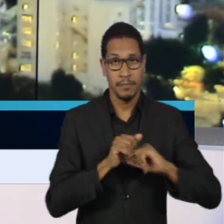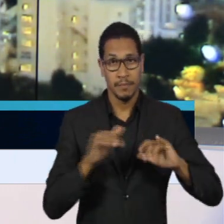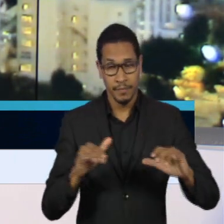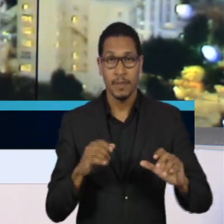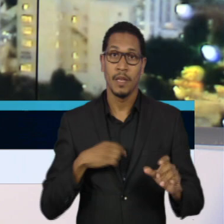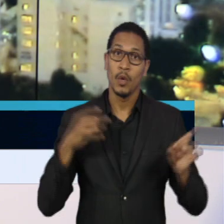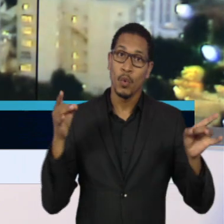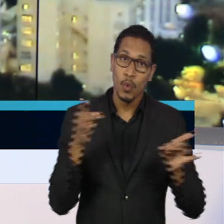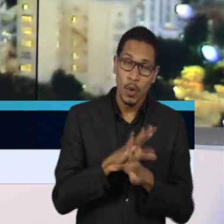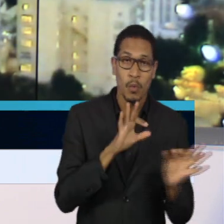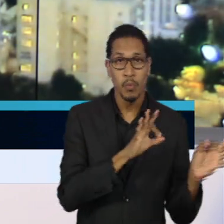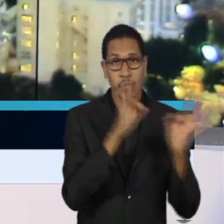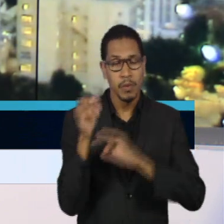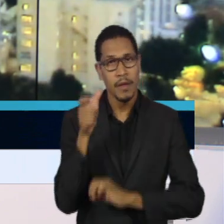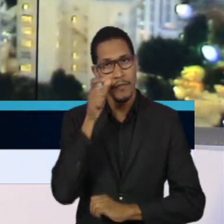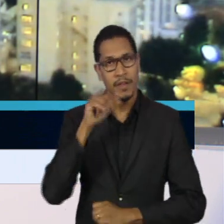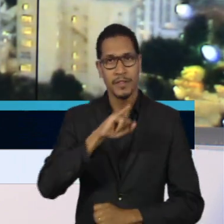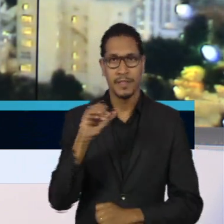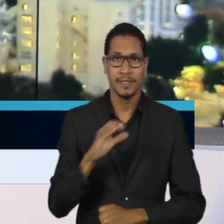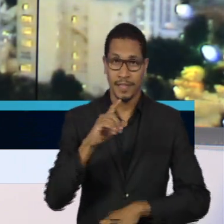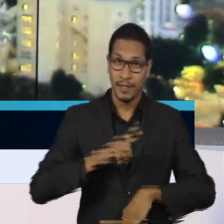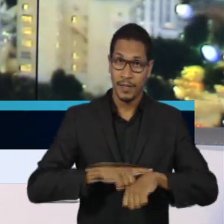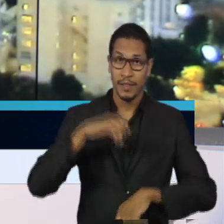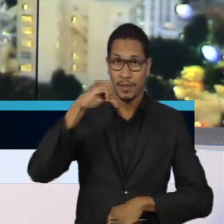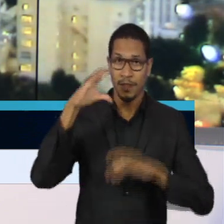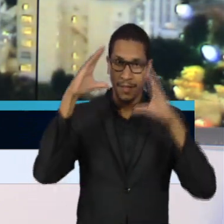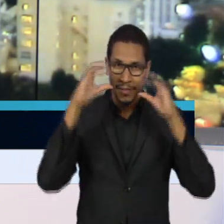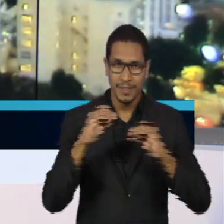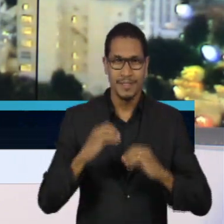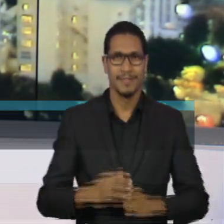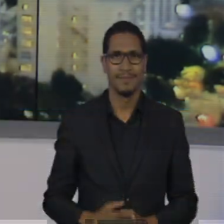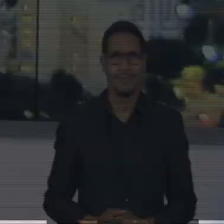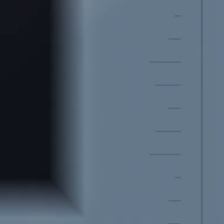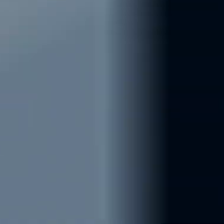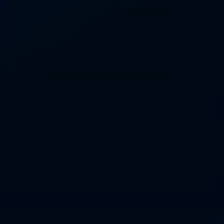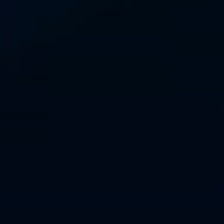completa você confere no Jornal da Cultura às 9 horas da noite. Até já!